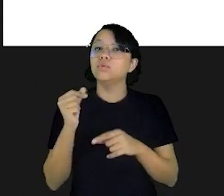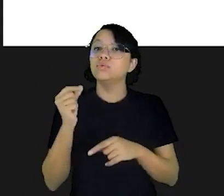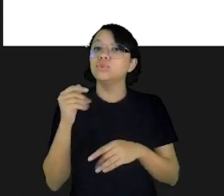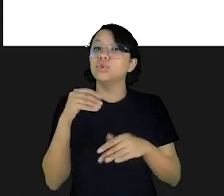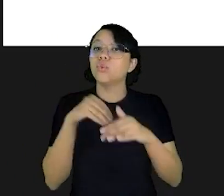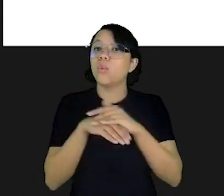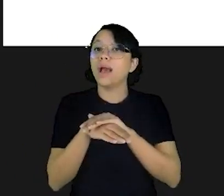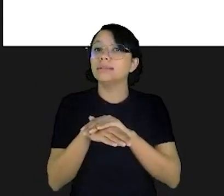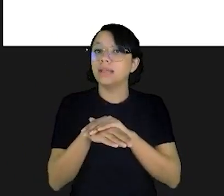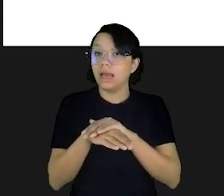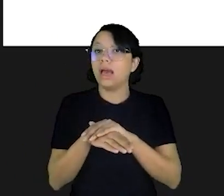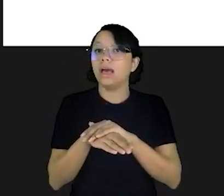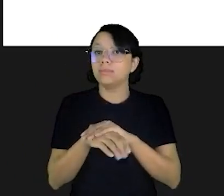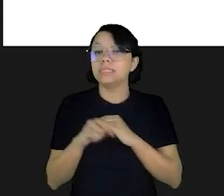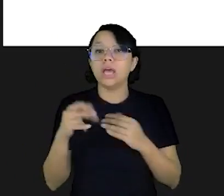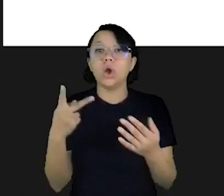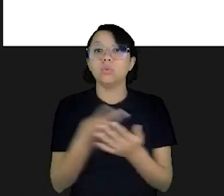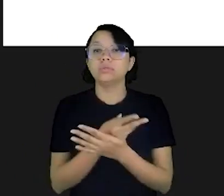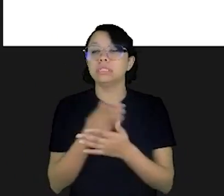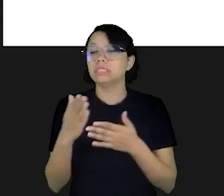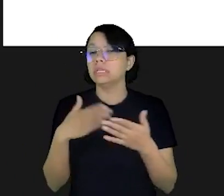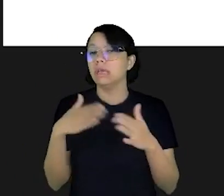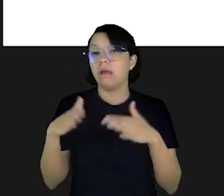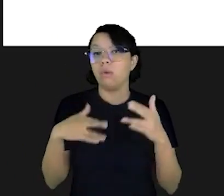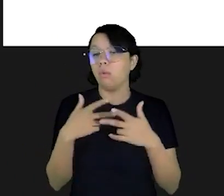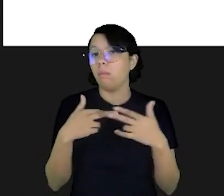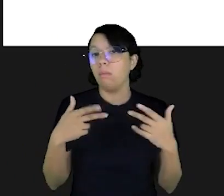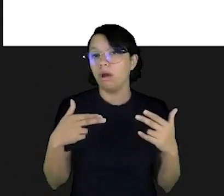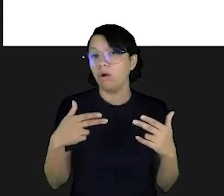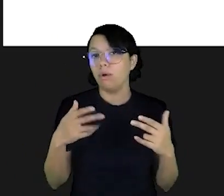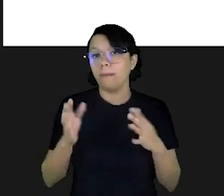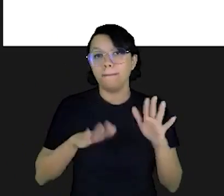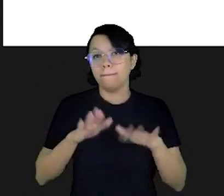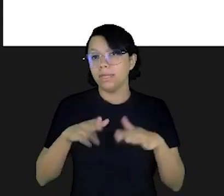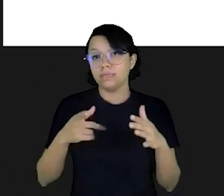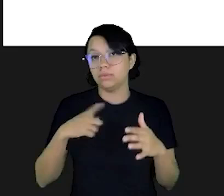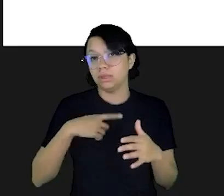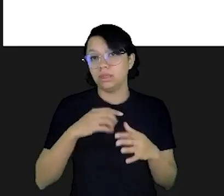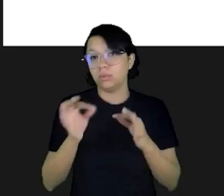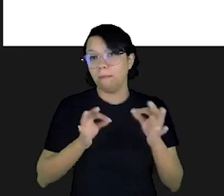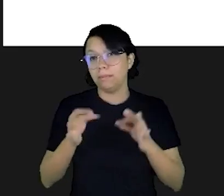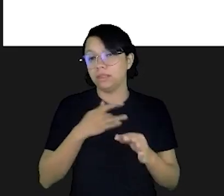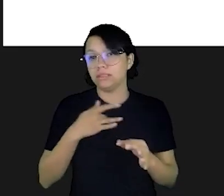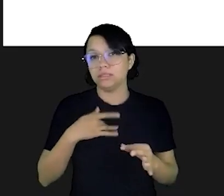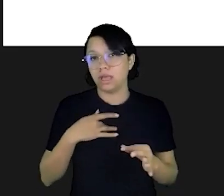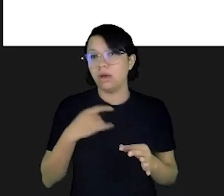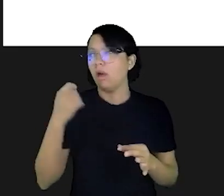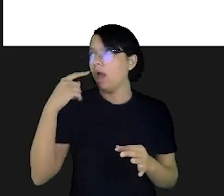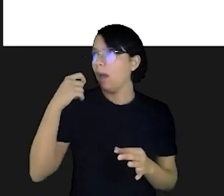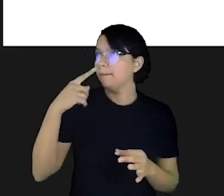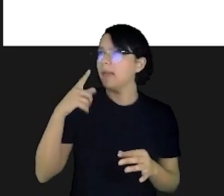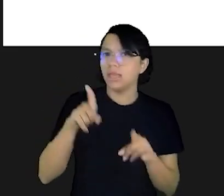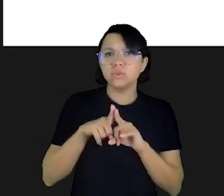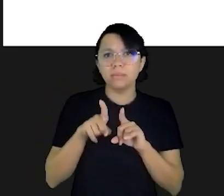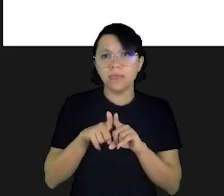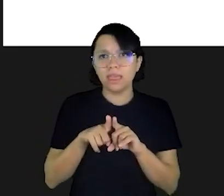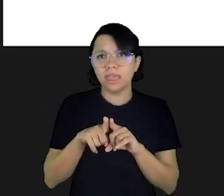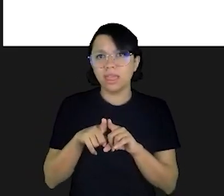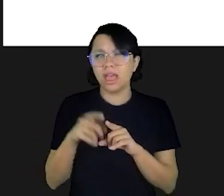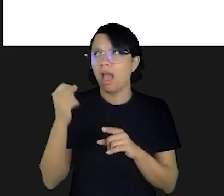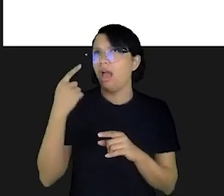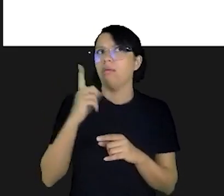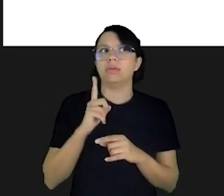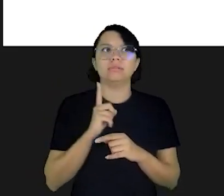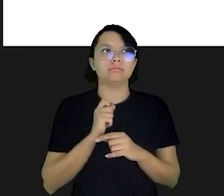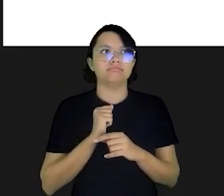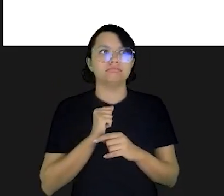para um imprevisto mesmo, você tendo um plano de saúde. Não, mas o meu plano de saúde cobre tudo de ótimo. Ele cobre remédio também? Ah, é